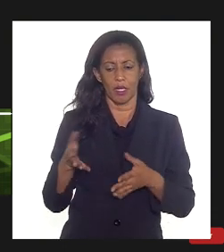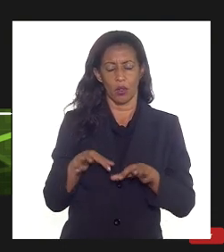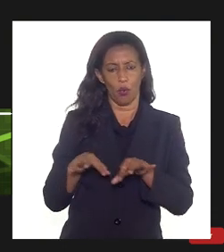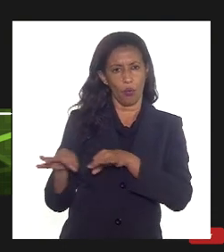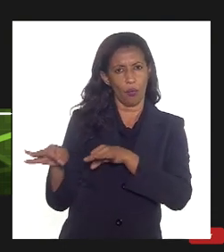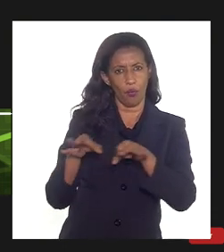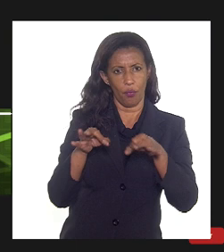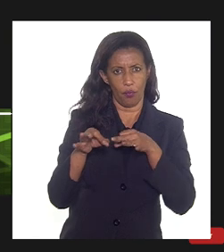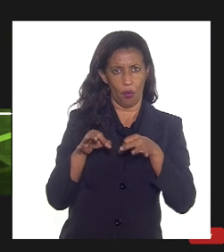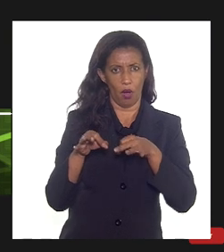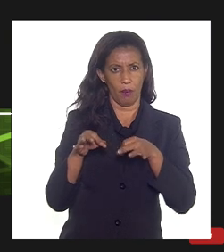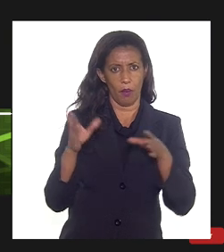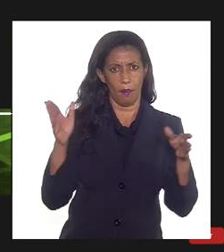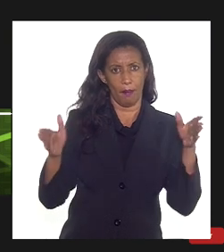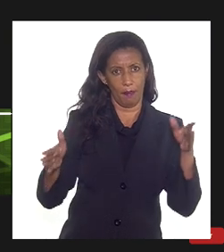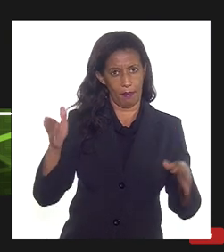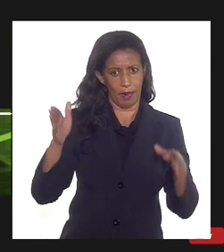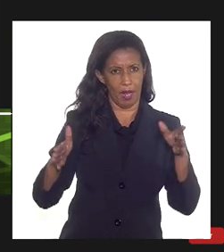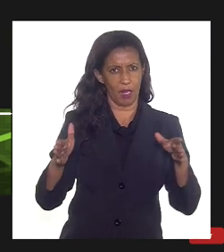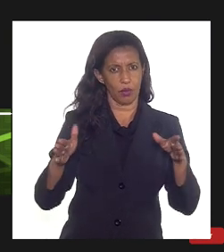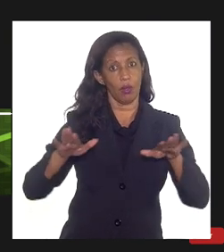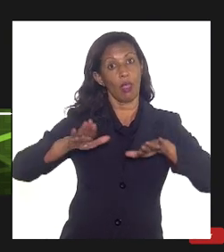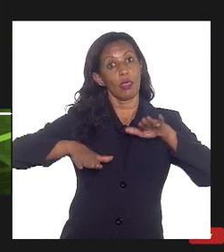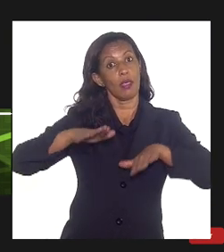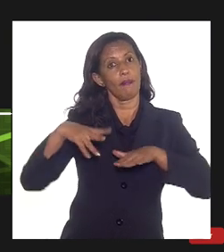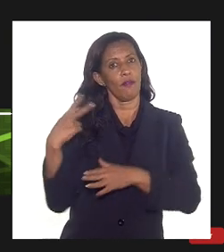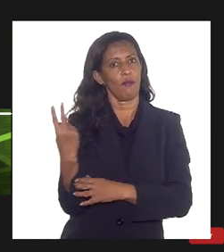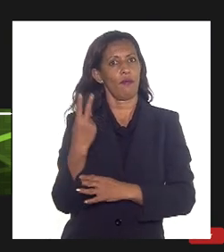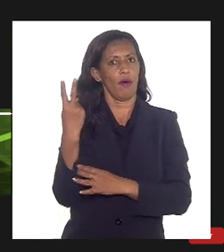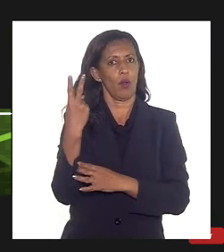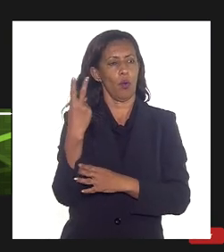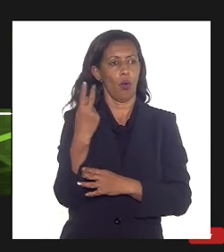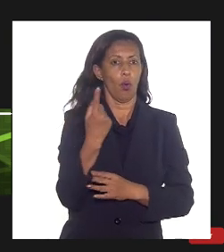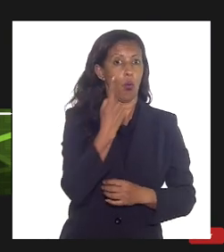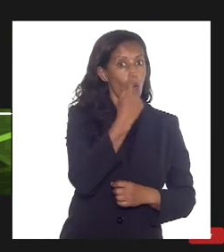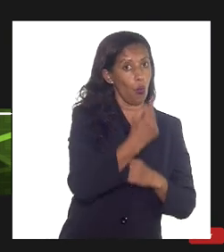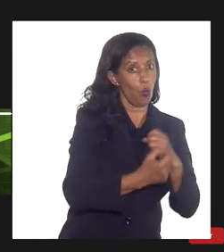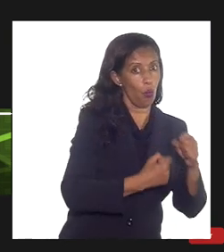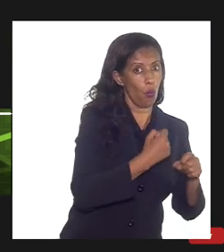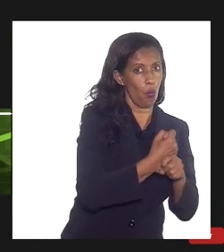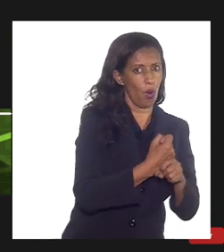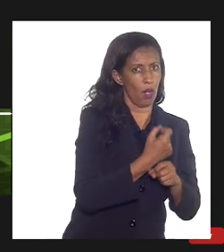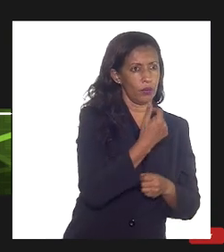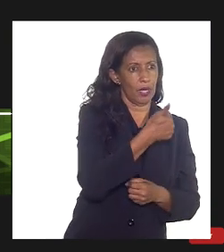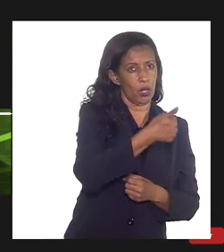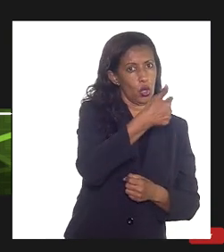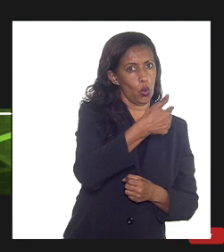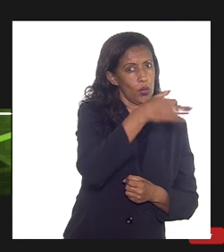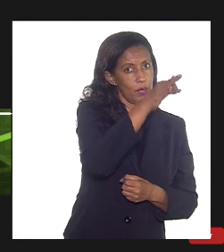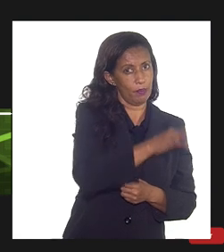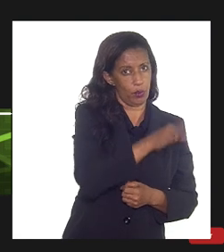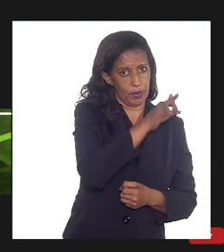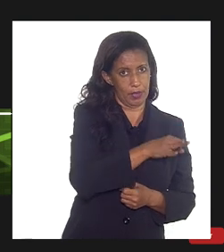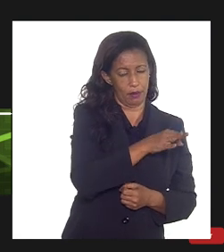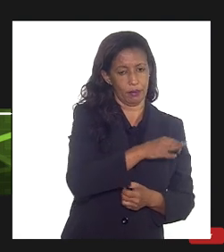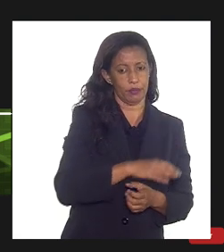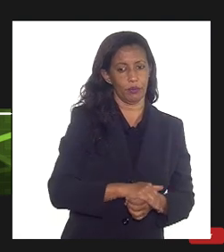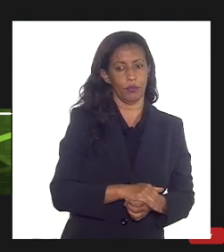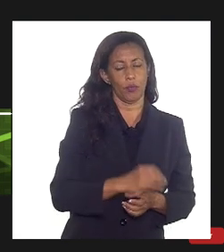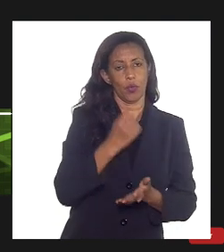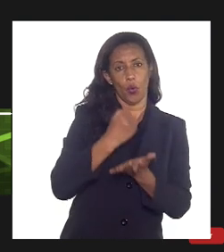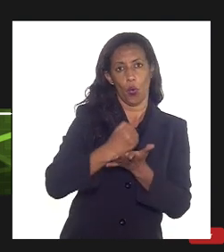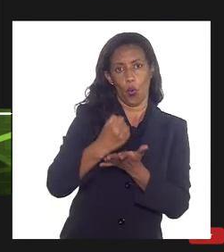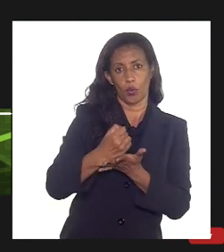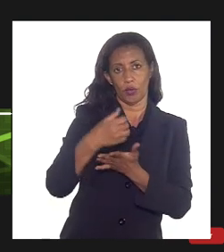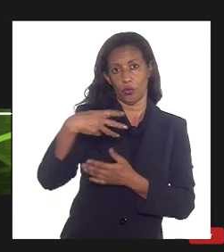o prazo do contrato varia o preço então o contrato de 1 ano tem um preço que é 12% do Brent da cotação do Brent o contrato que